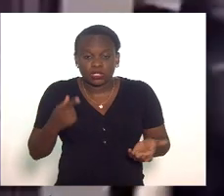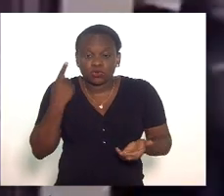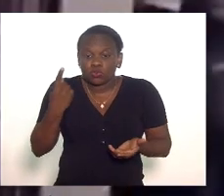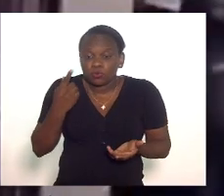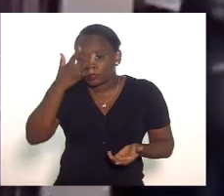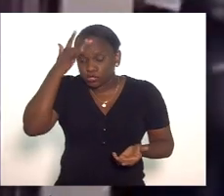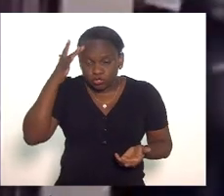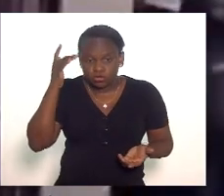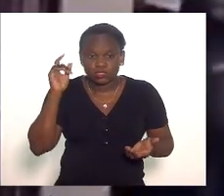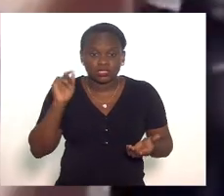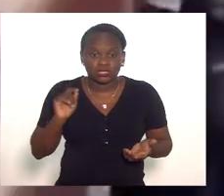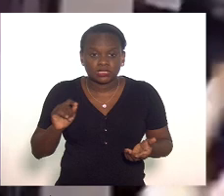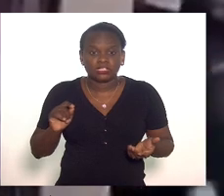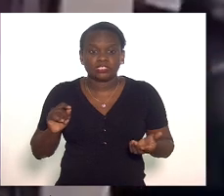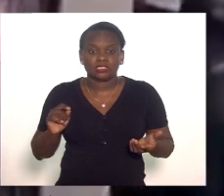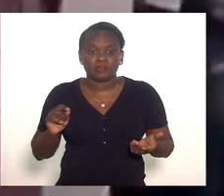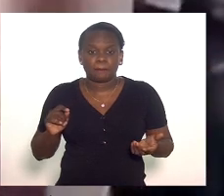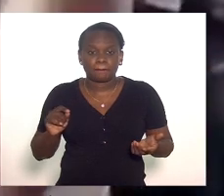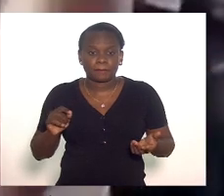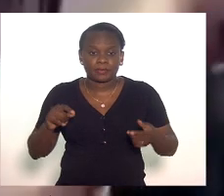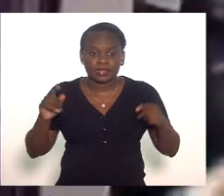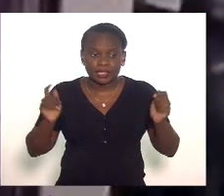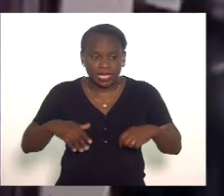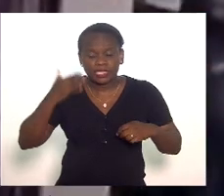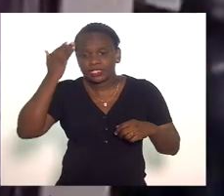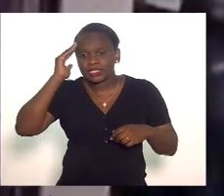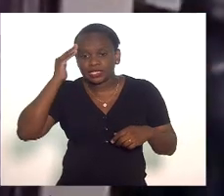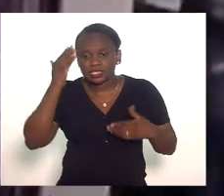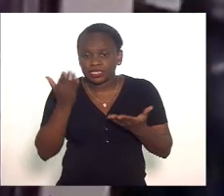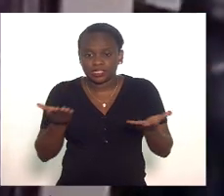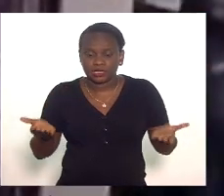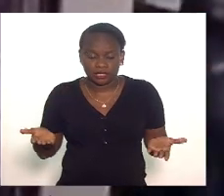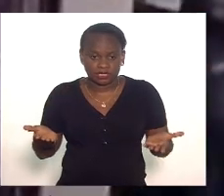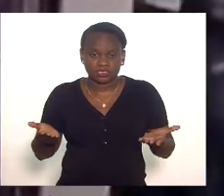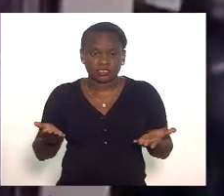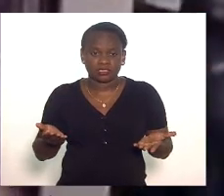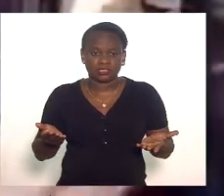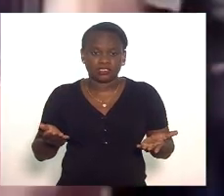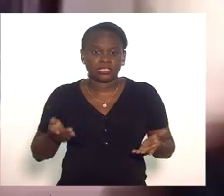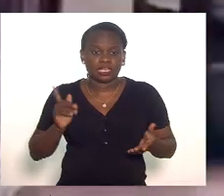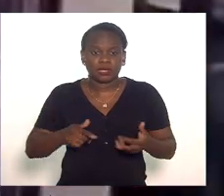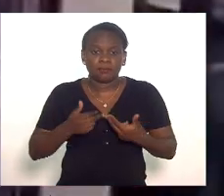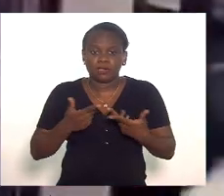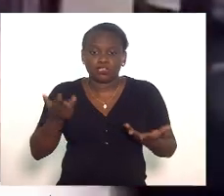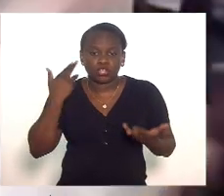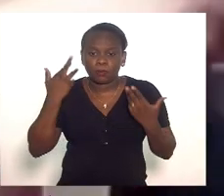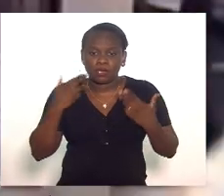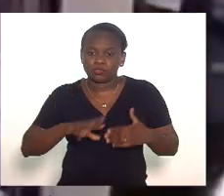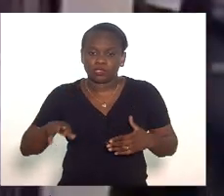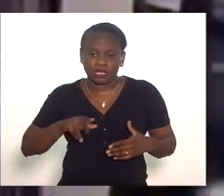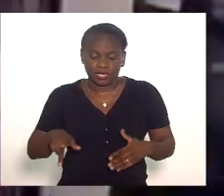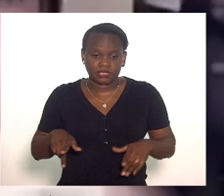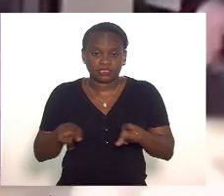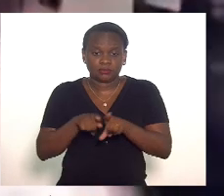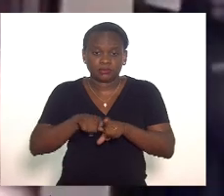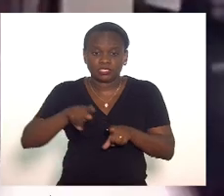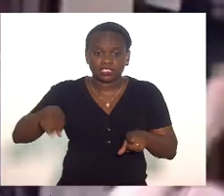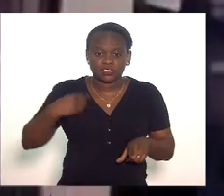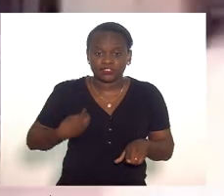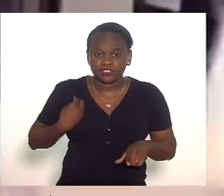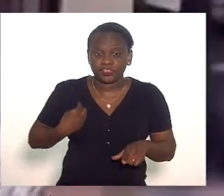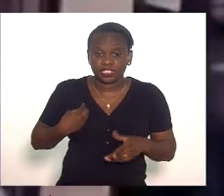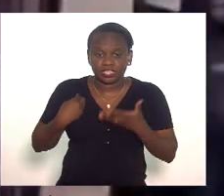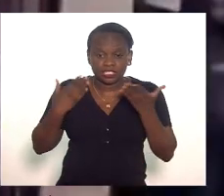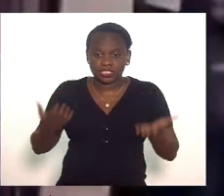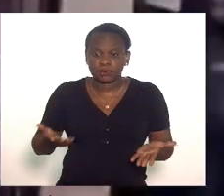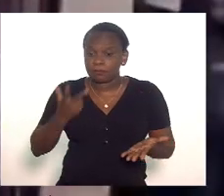sequer que possa compreender isto como uma coisa normal e nós estamos vivendo isto